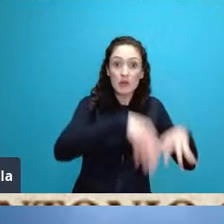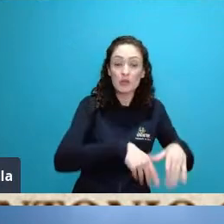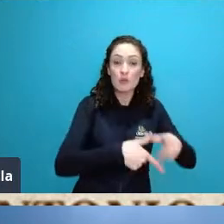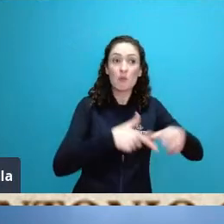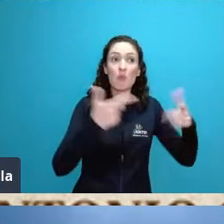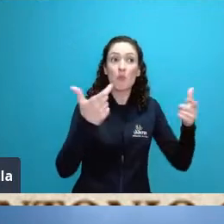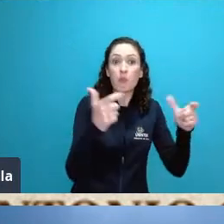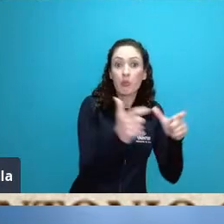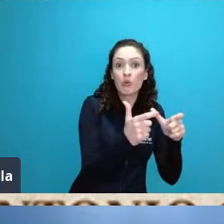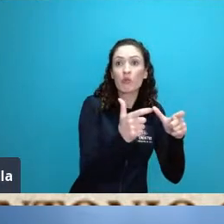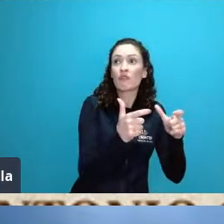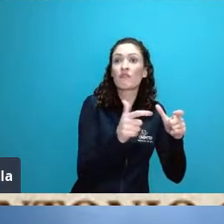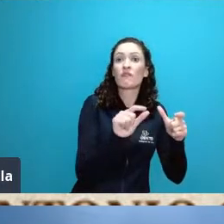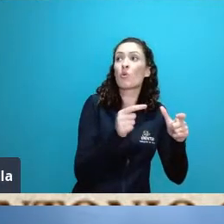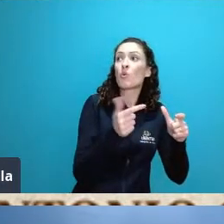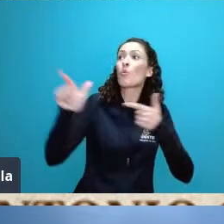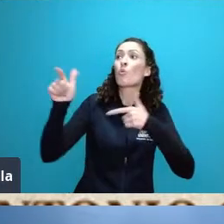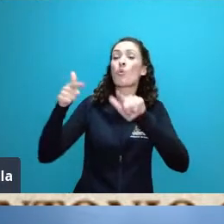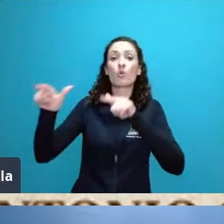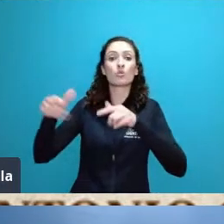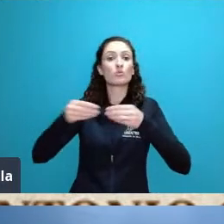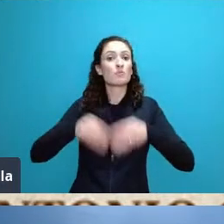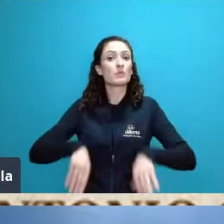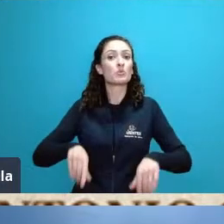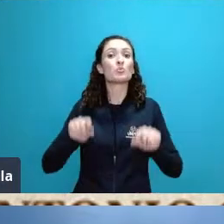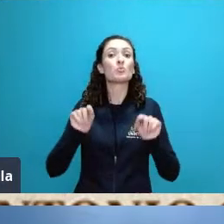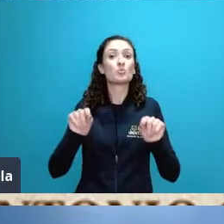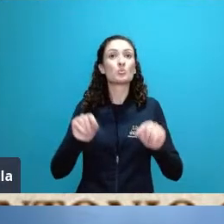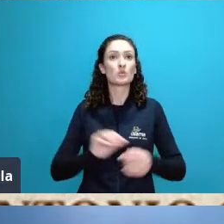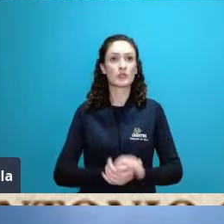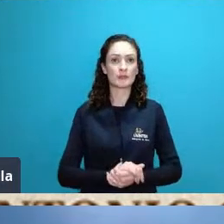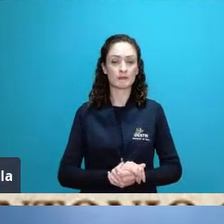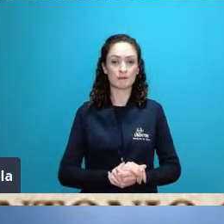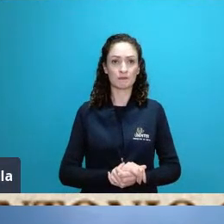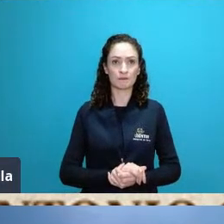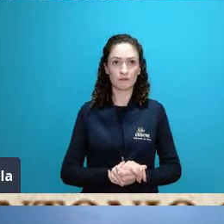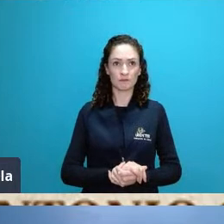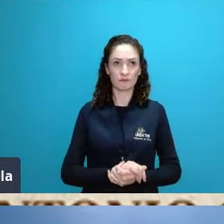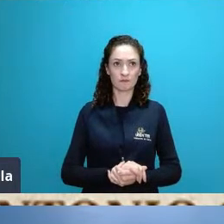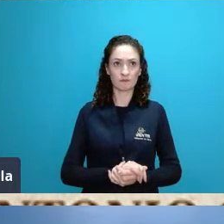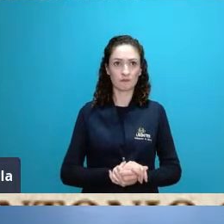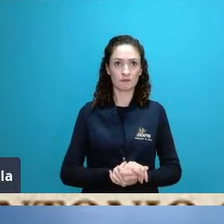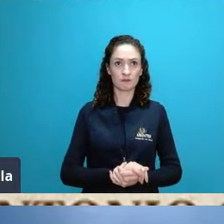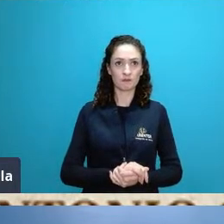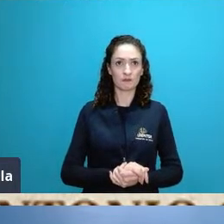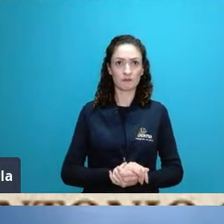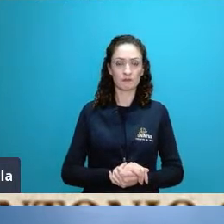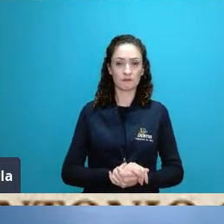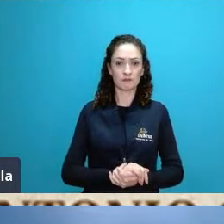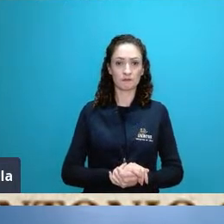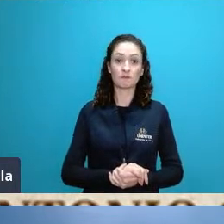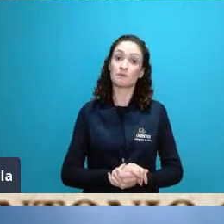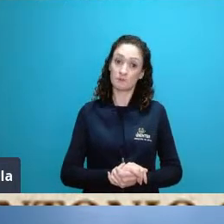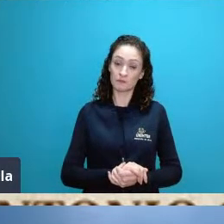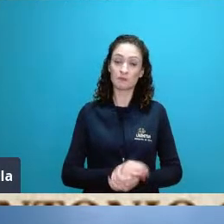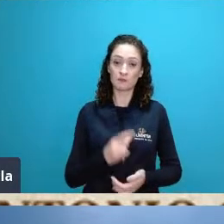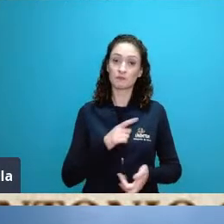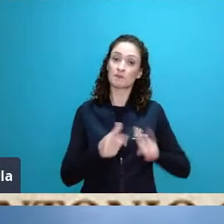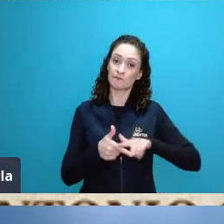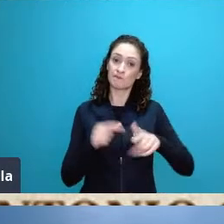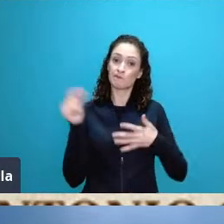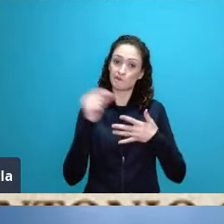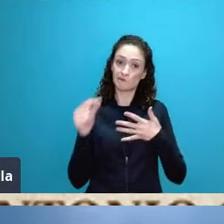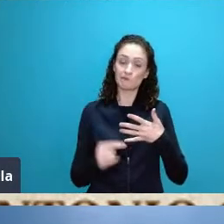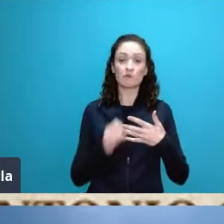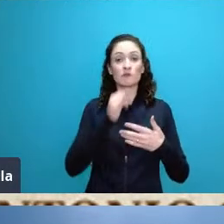cenário grande né tem diferentes níveis né se pensarmos na biodiversidade a Amazônia contém espécies